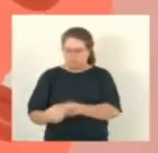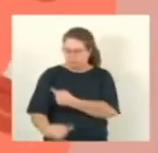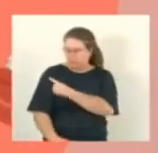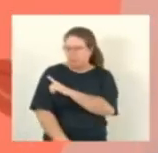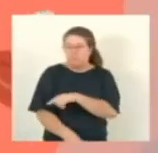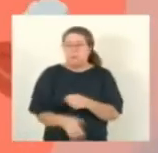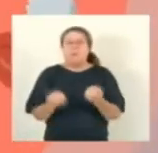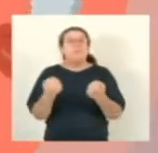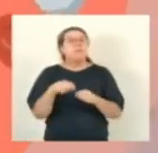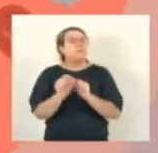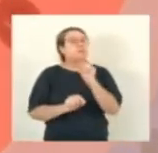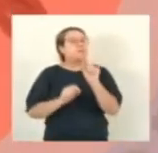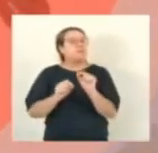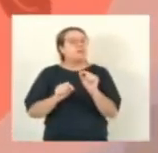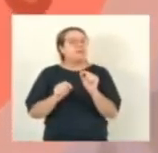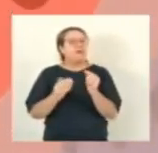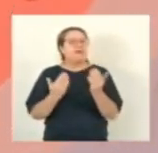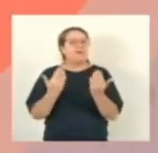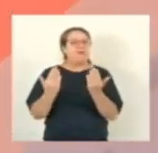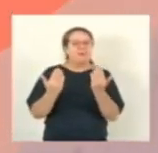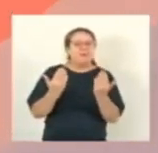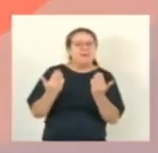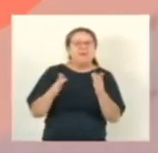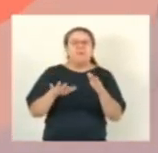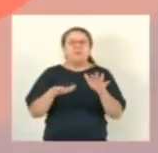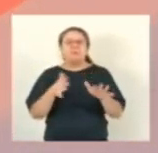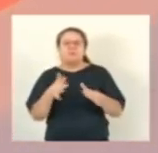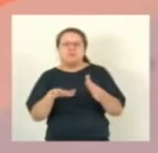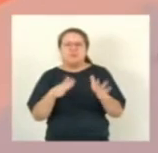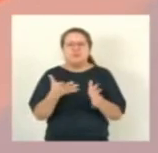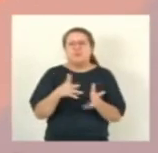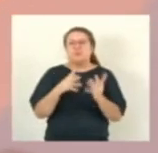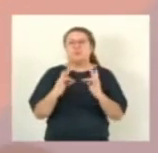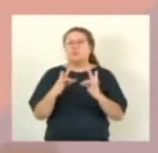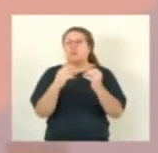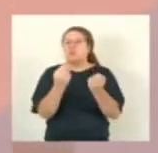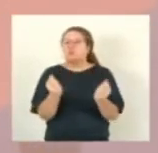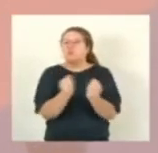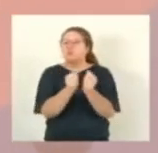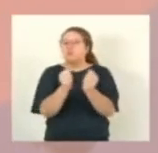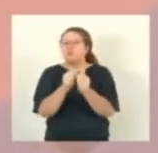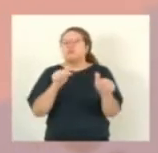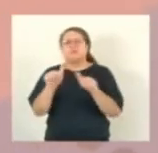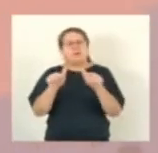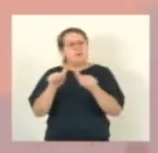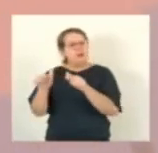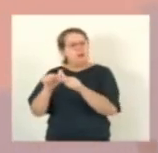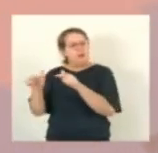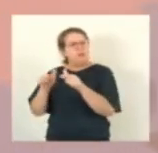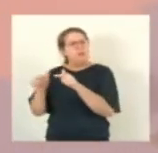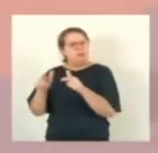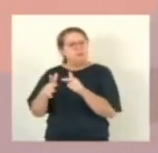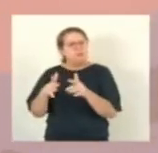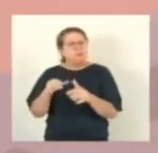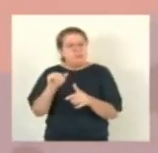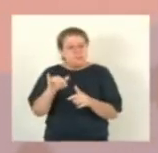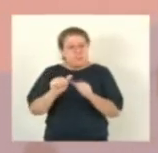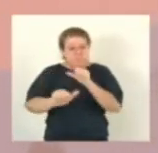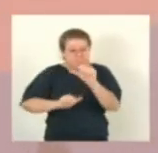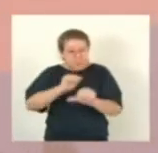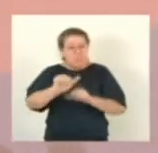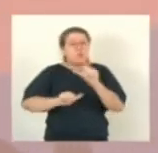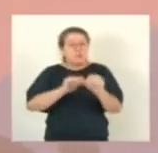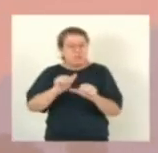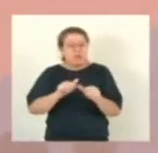equilíbrio entre os elementos do sangue, glóbulos vermelhos, glóbulos brancos e plaquetas. Uma mutação em um gene pode